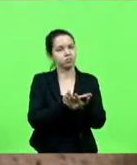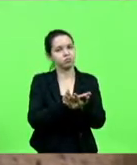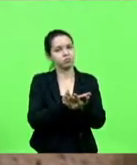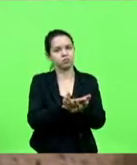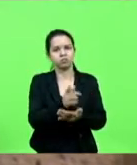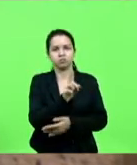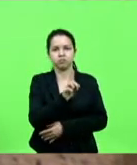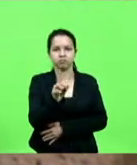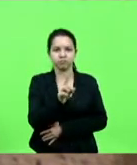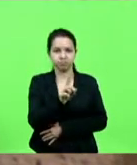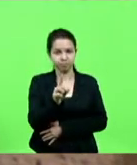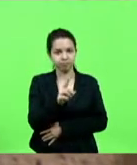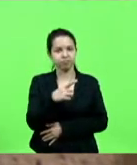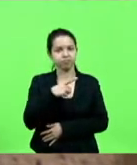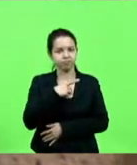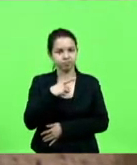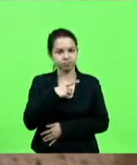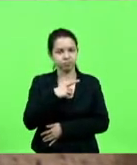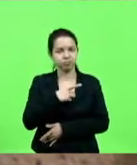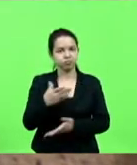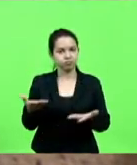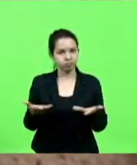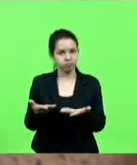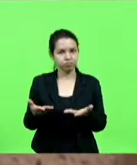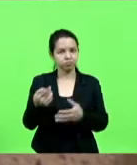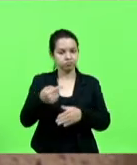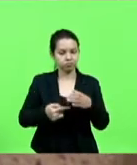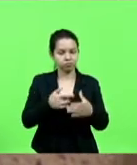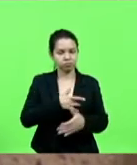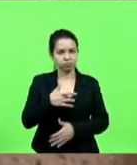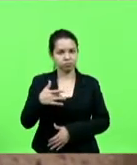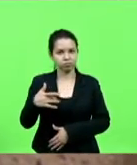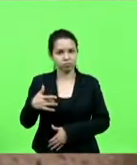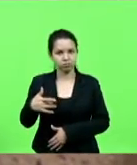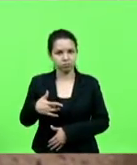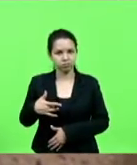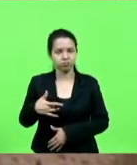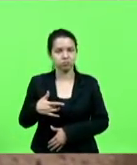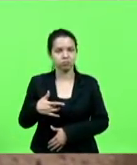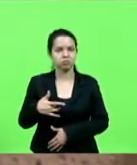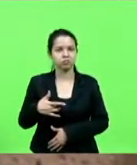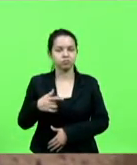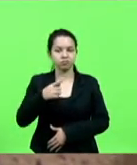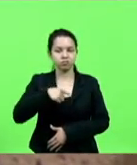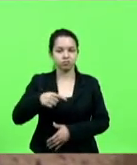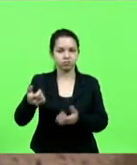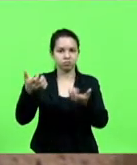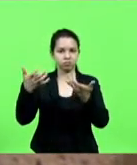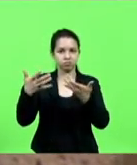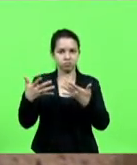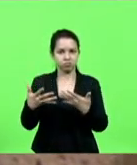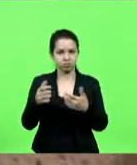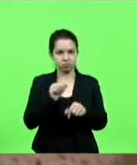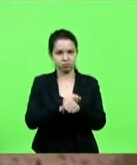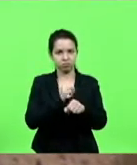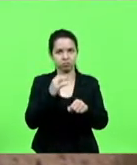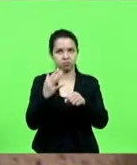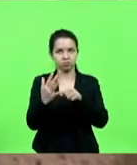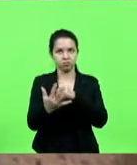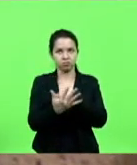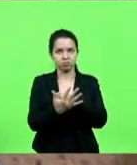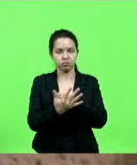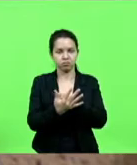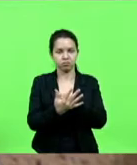Hoje nós tivemos, fomos obrigados na Comissão de Saúde a ouvir que a solução da pandemia não passa pela vacinação.